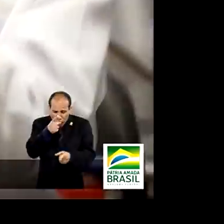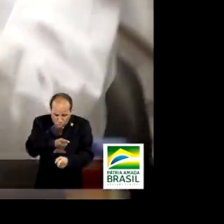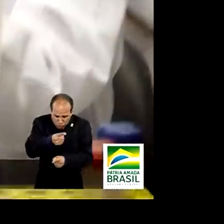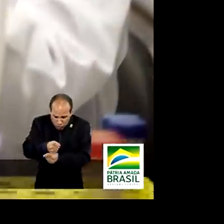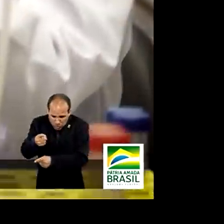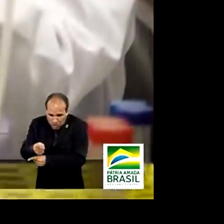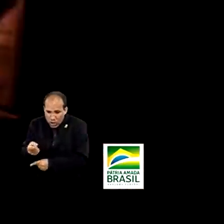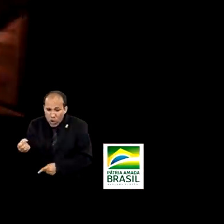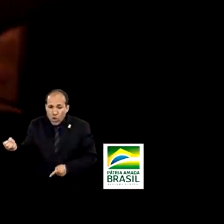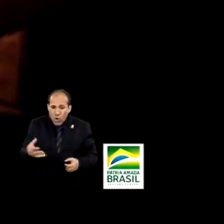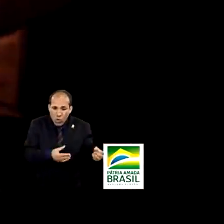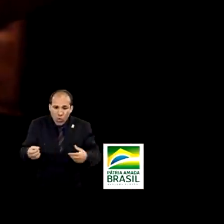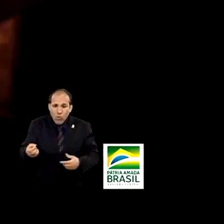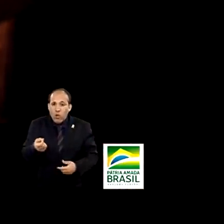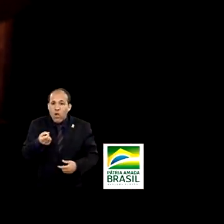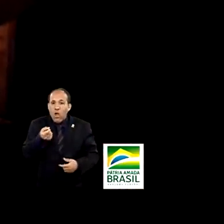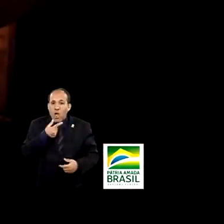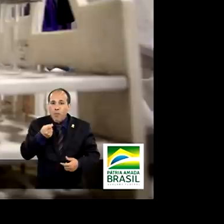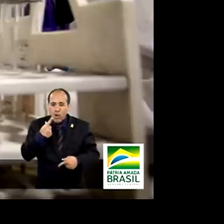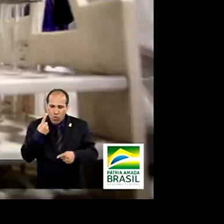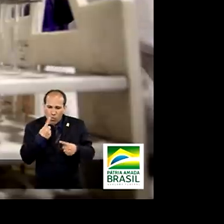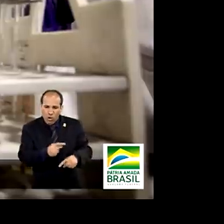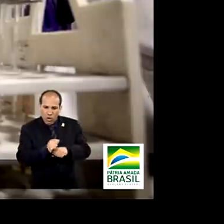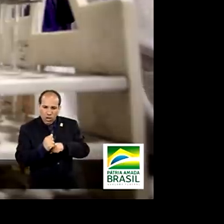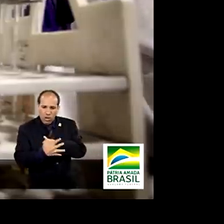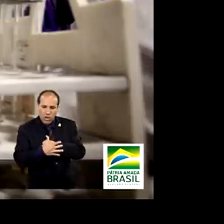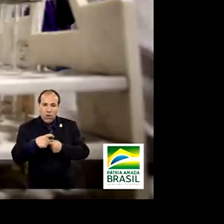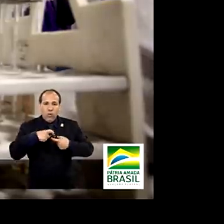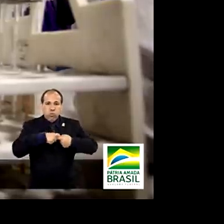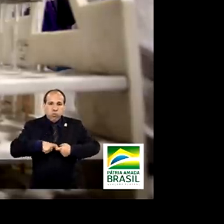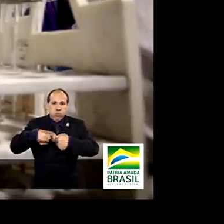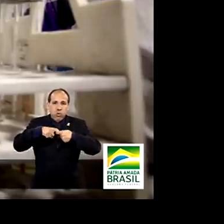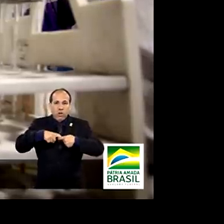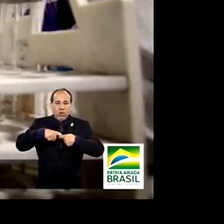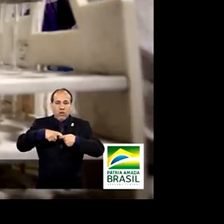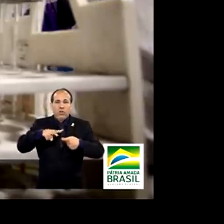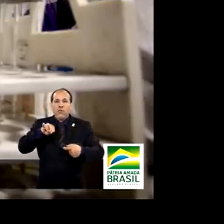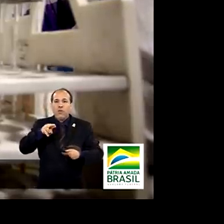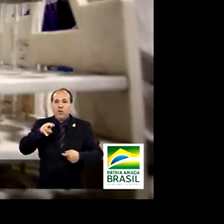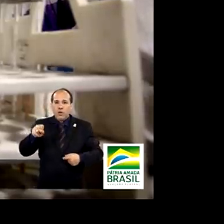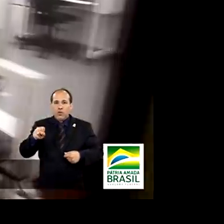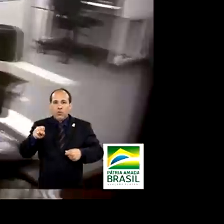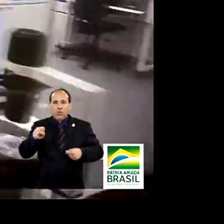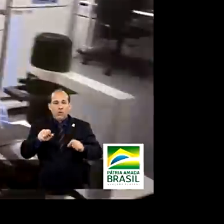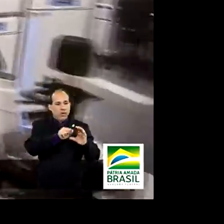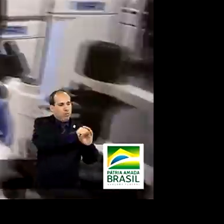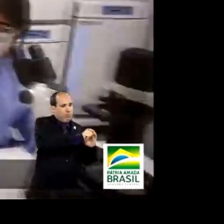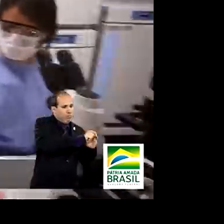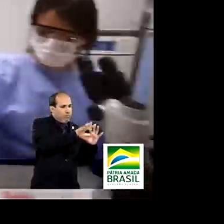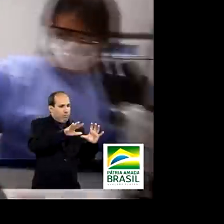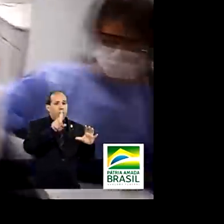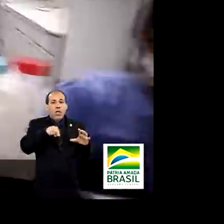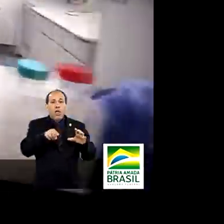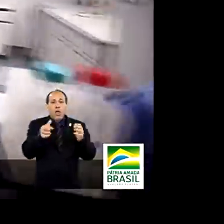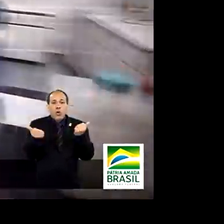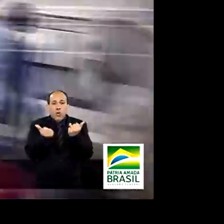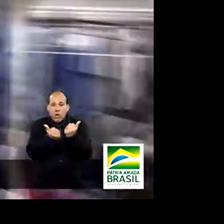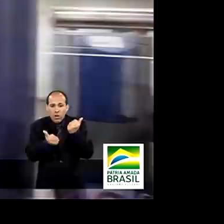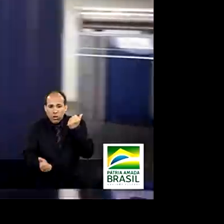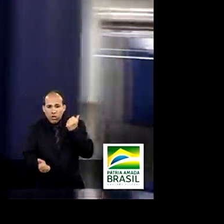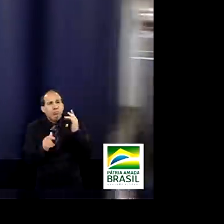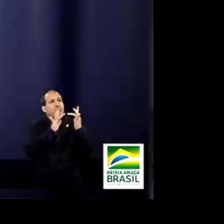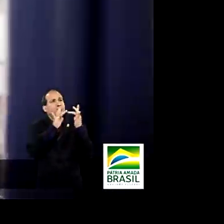Descoberta de Medicamentos contra a Covid-19, na rede Vírus MCTIC. Um comitê que articula